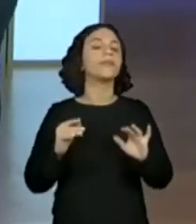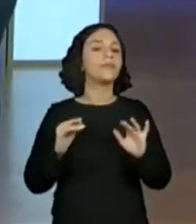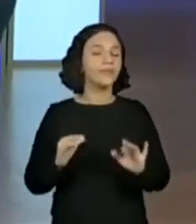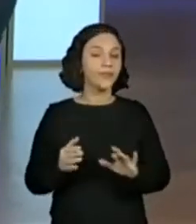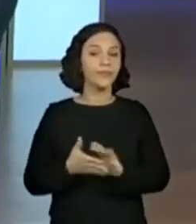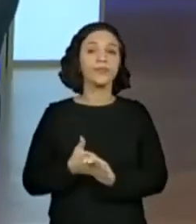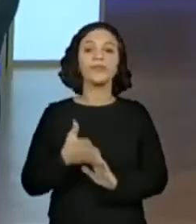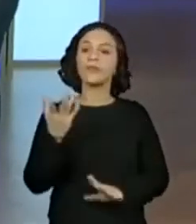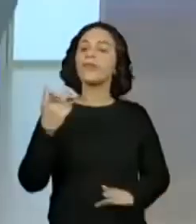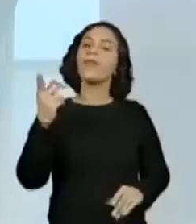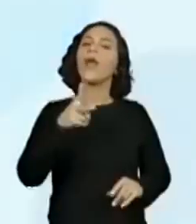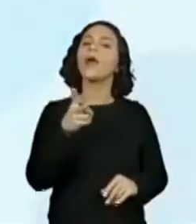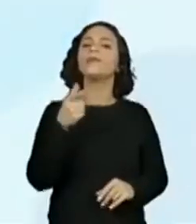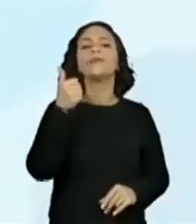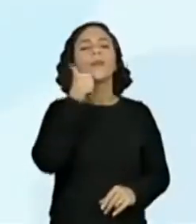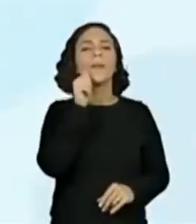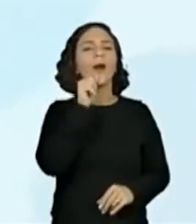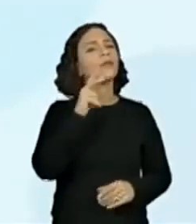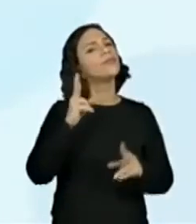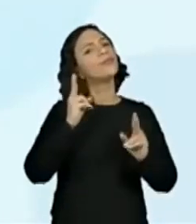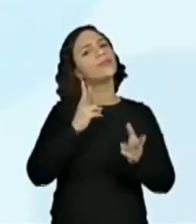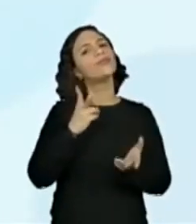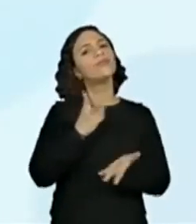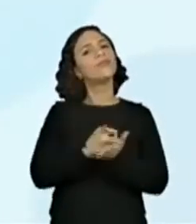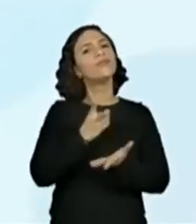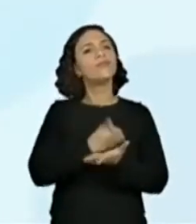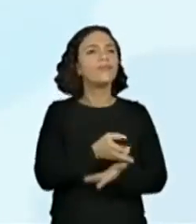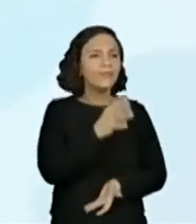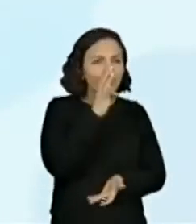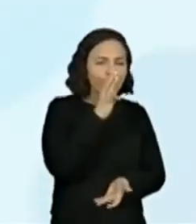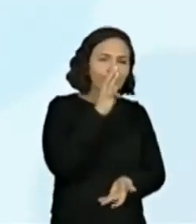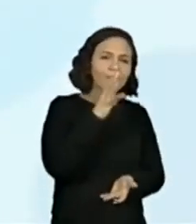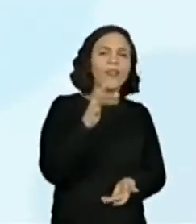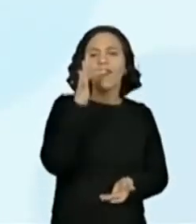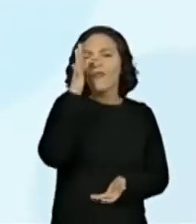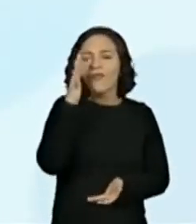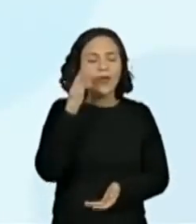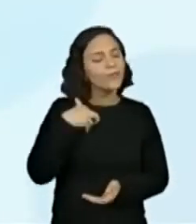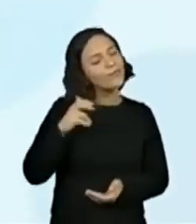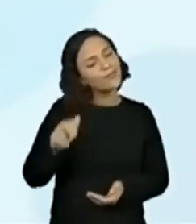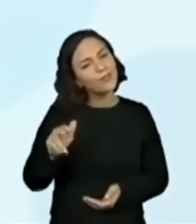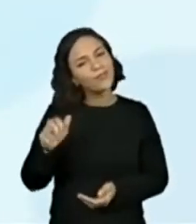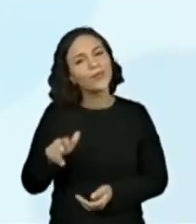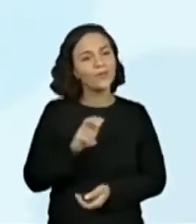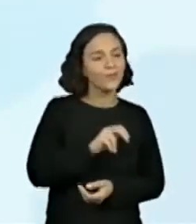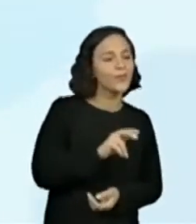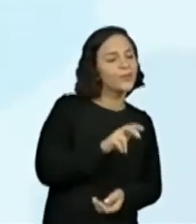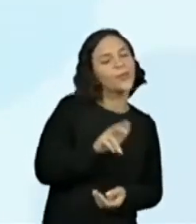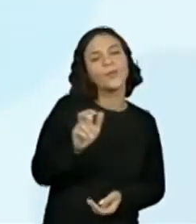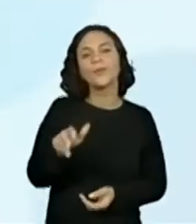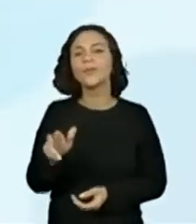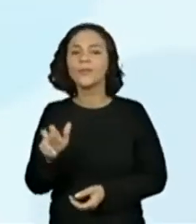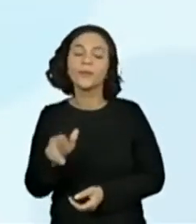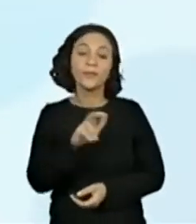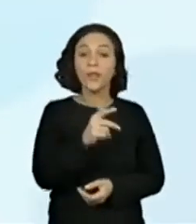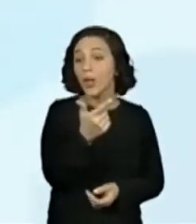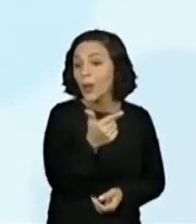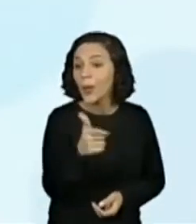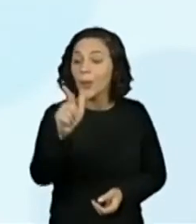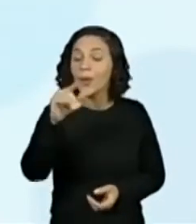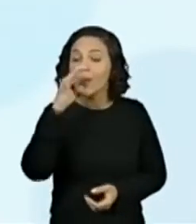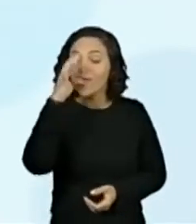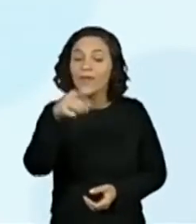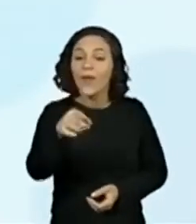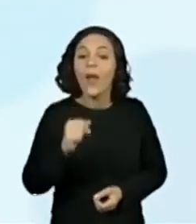passeando a Lígia. Lígia não se cansa de apreciar as flores. Ela andou mais um pouco e observou outro canteiro.